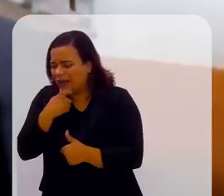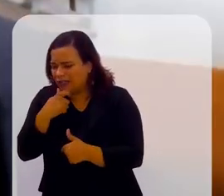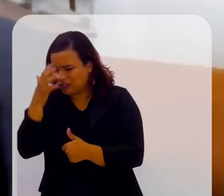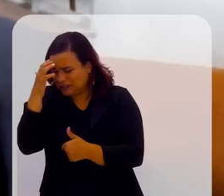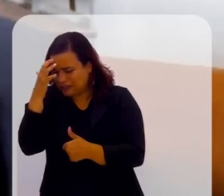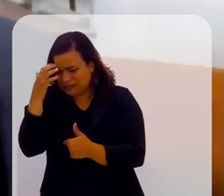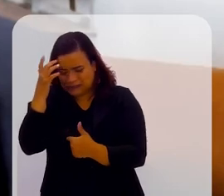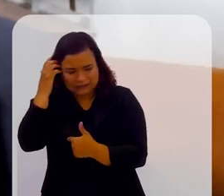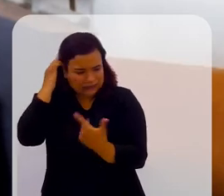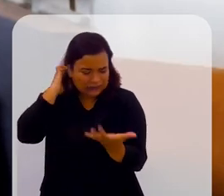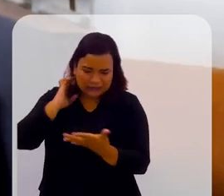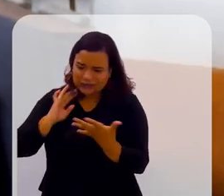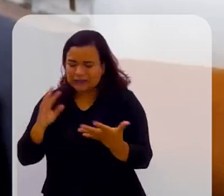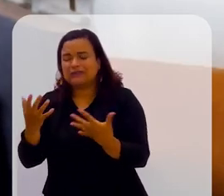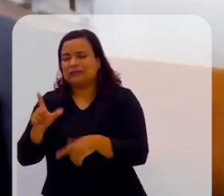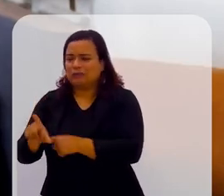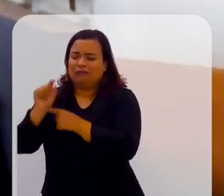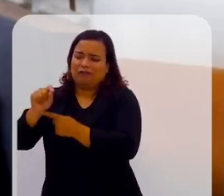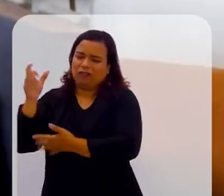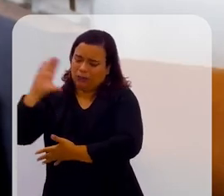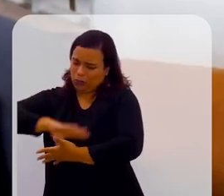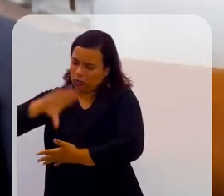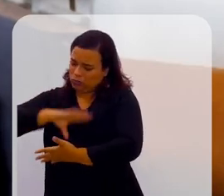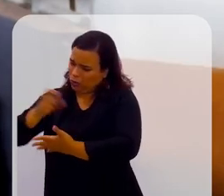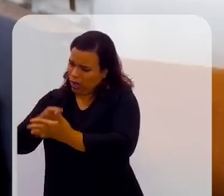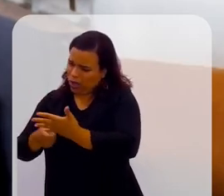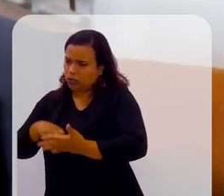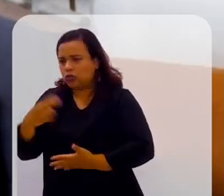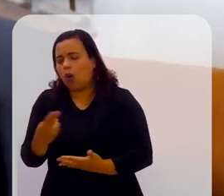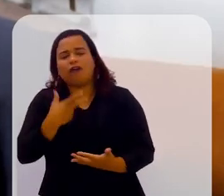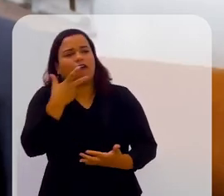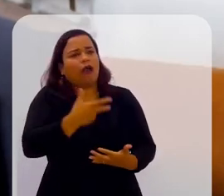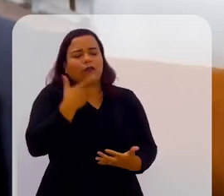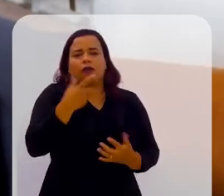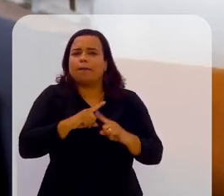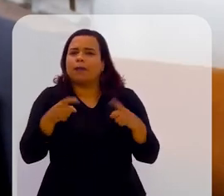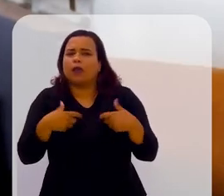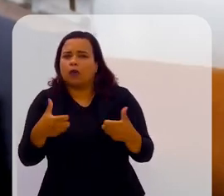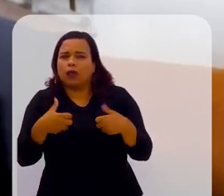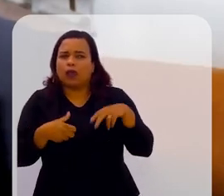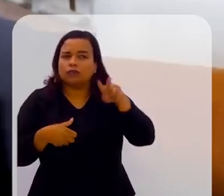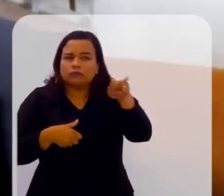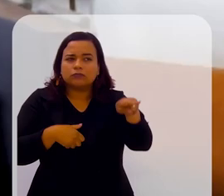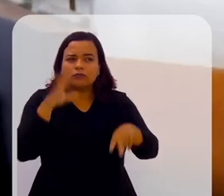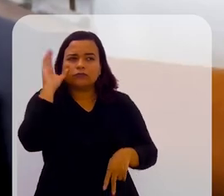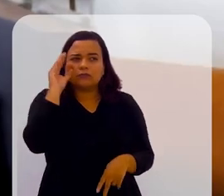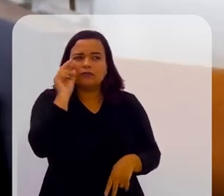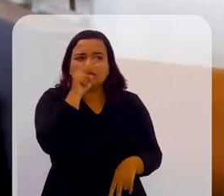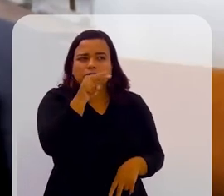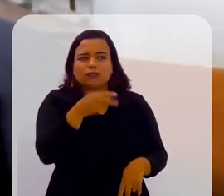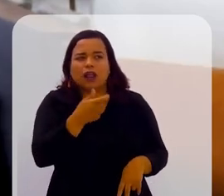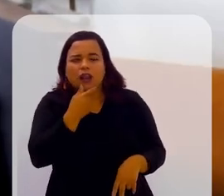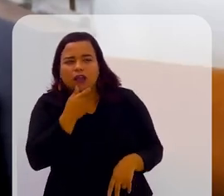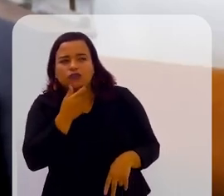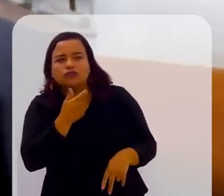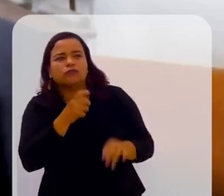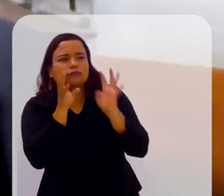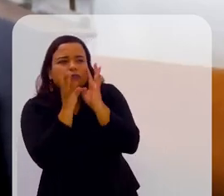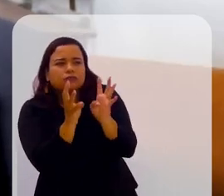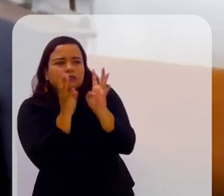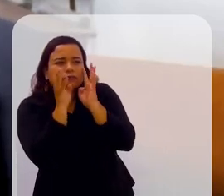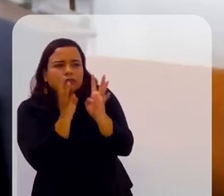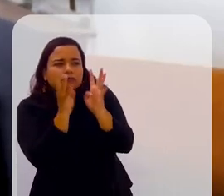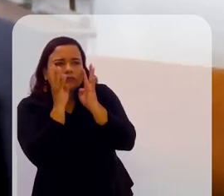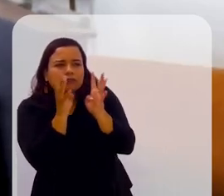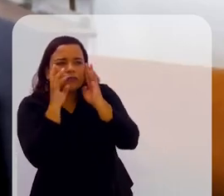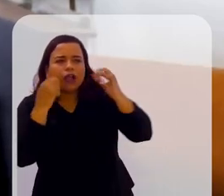em inglês, discutir, fazer uma apresentação oral, mas eu quero começar ouvindo e fazendo uma discussão